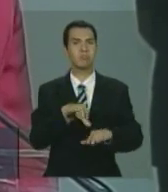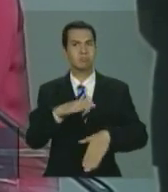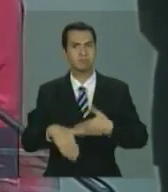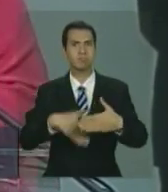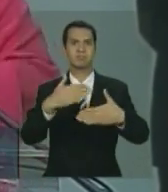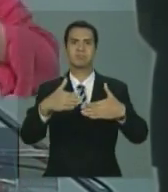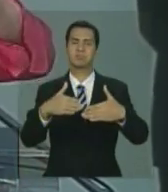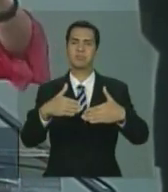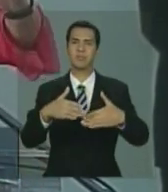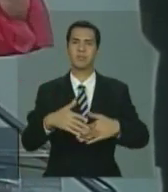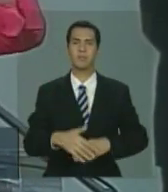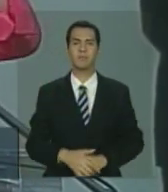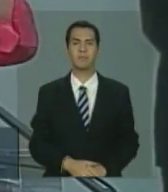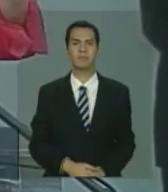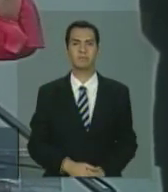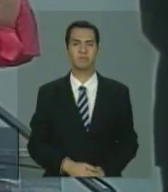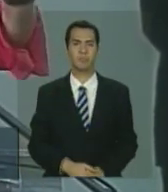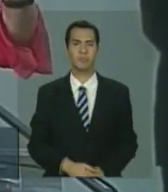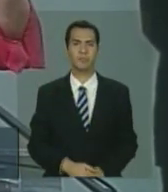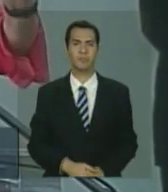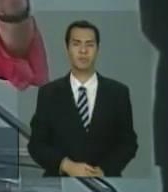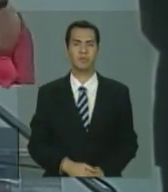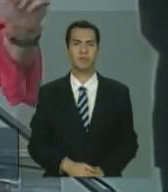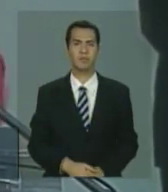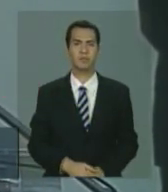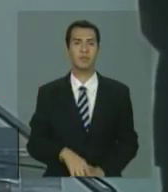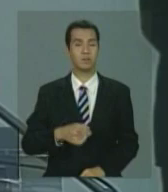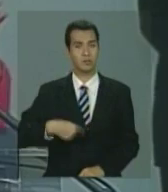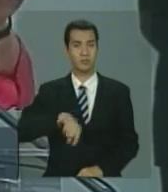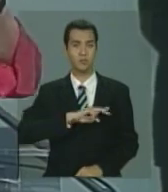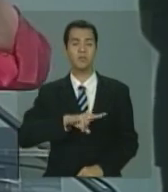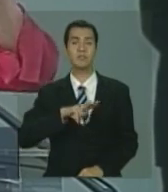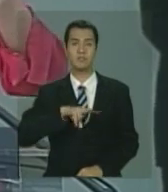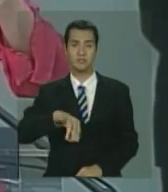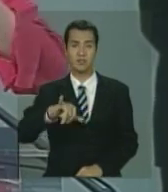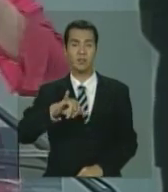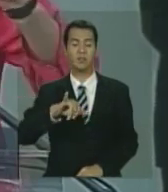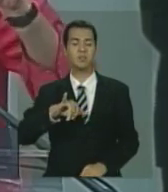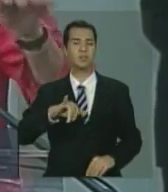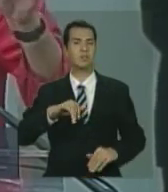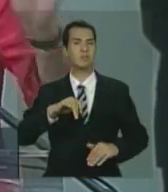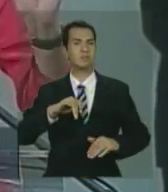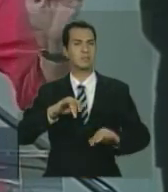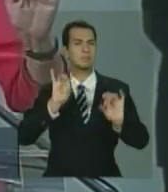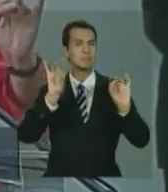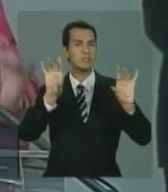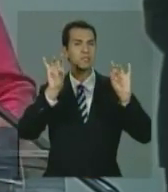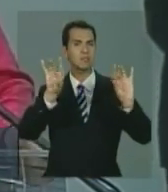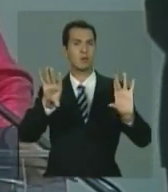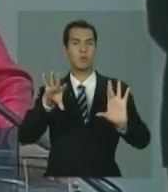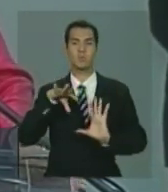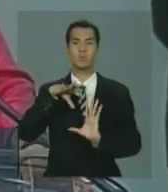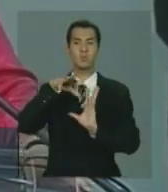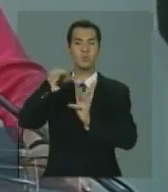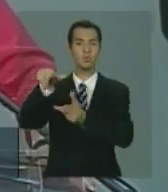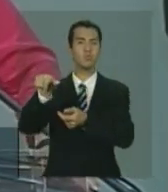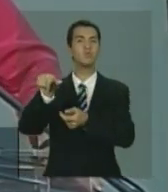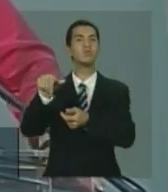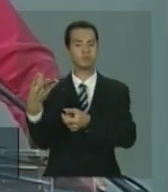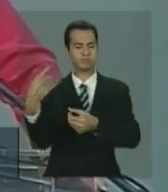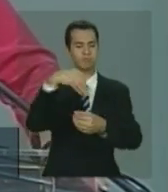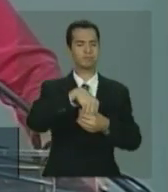utilizar o que de mais moderno há no mundo, porque descobriram no mundo que